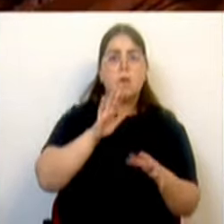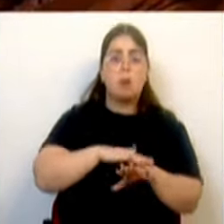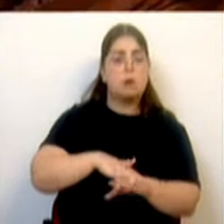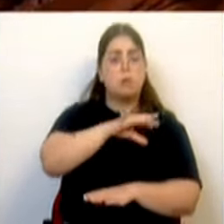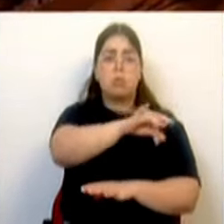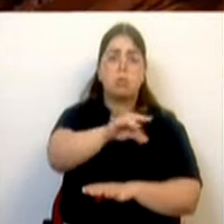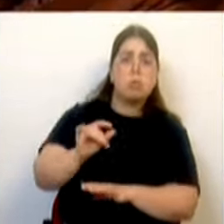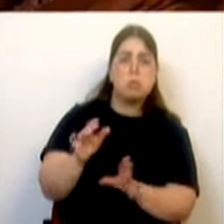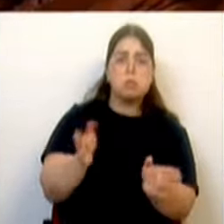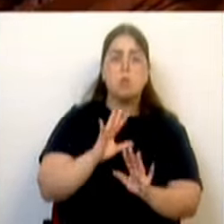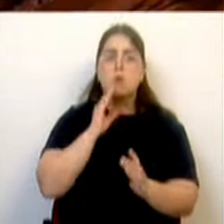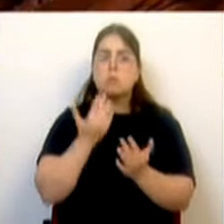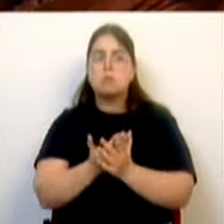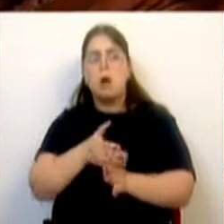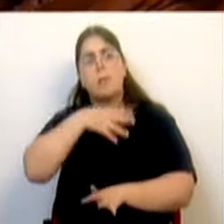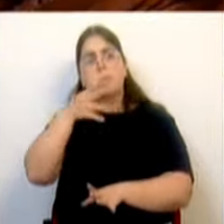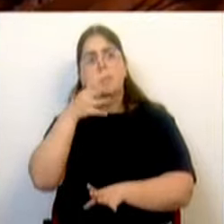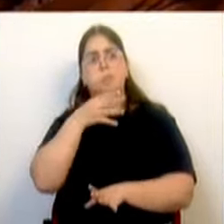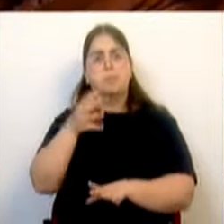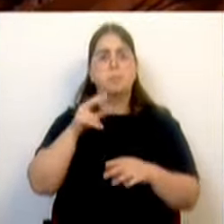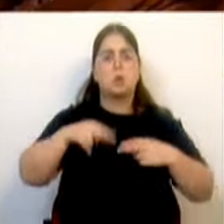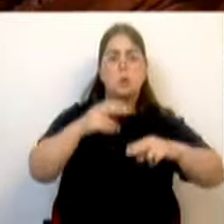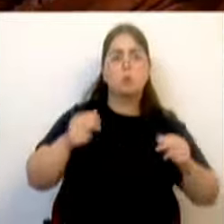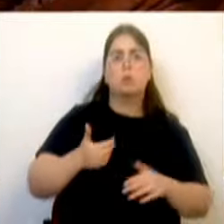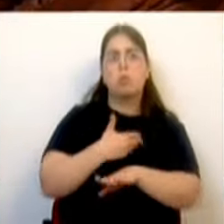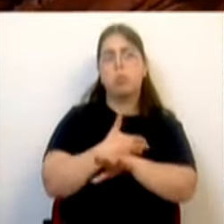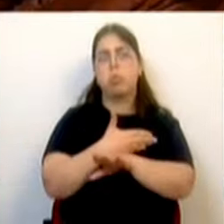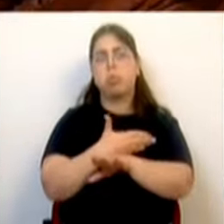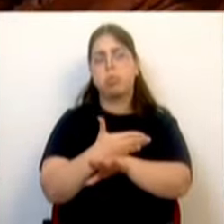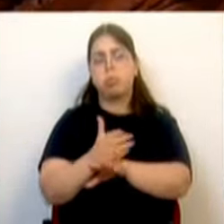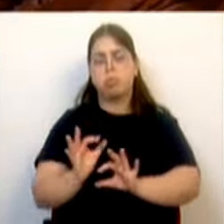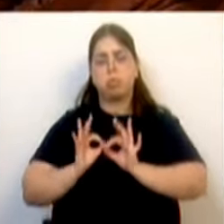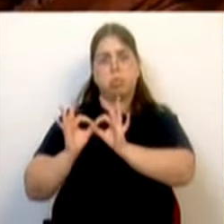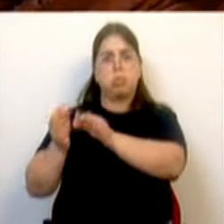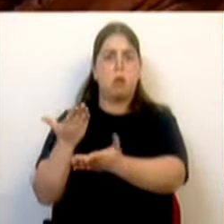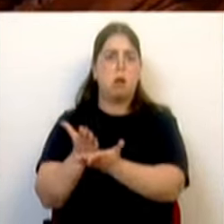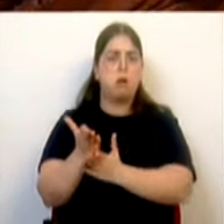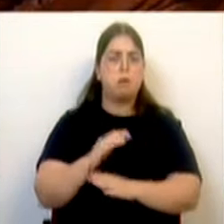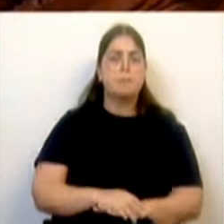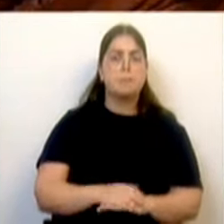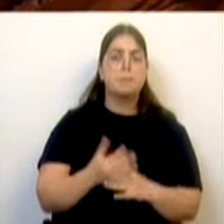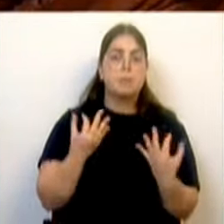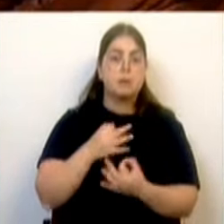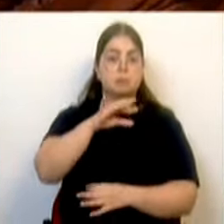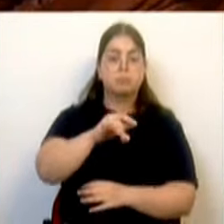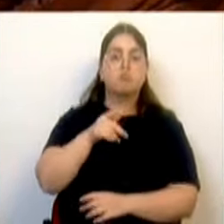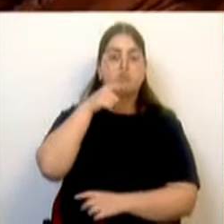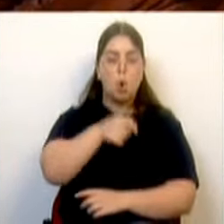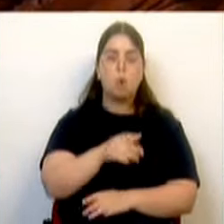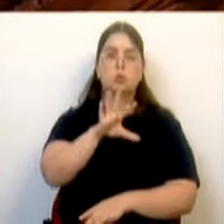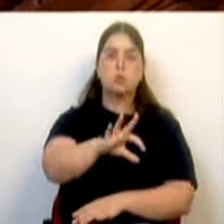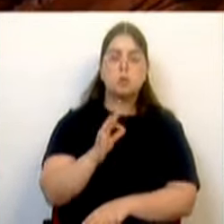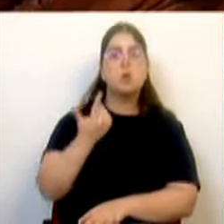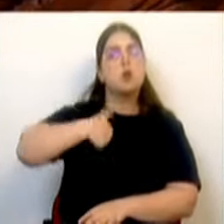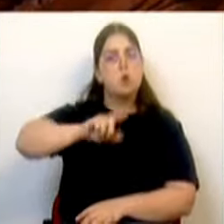dar argumentos para adiar mais a sua construção. Neste momento, há uma localização que foi escolhida e é preciso andar